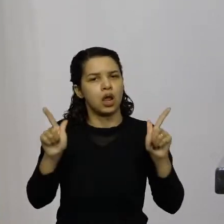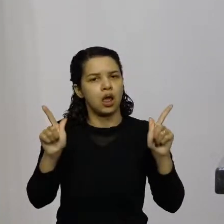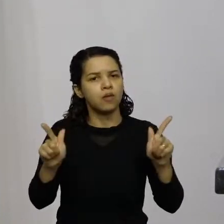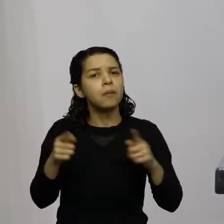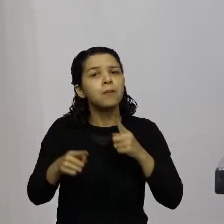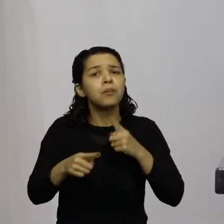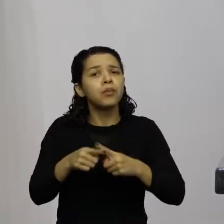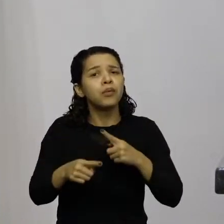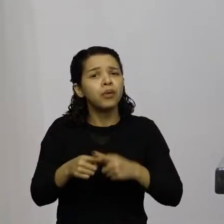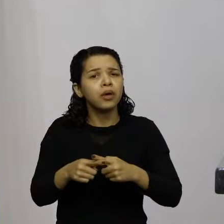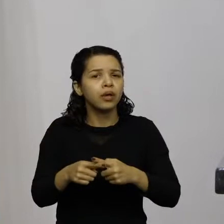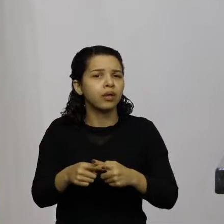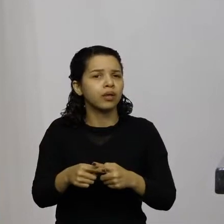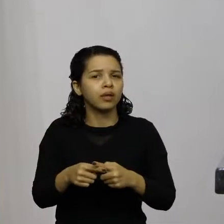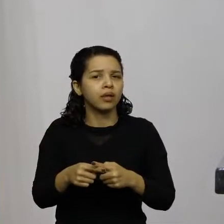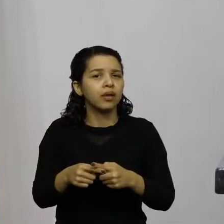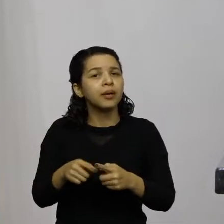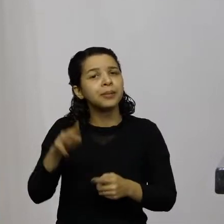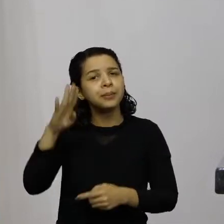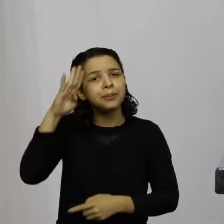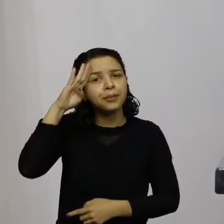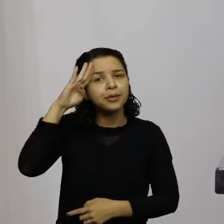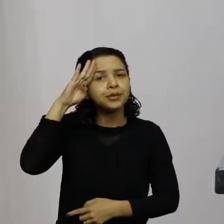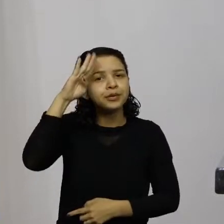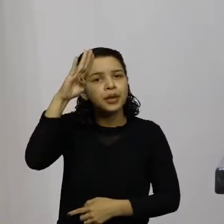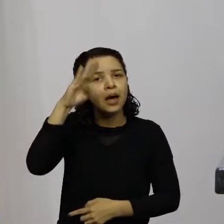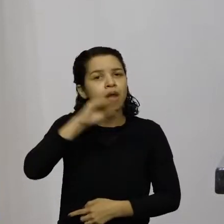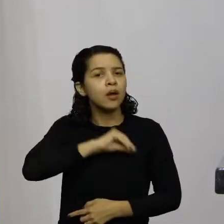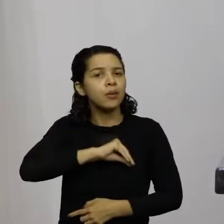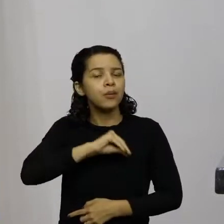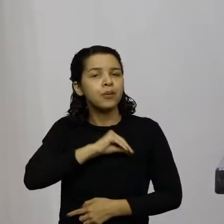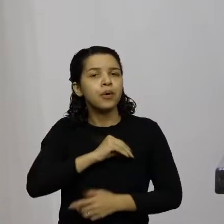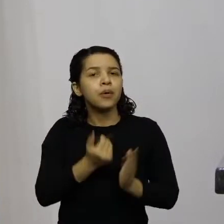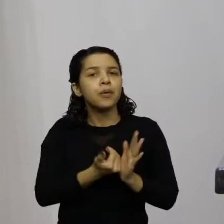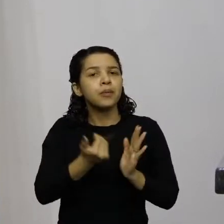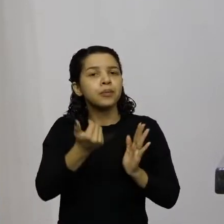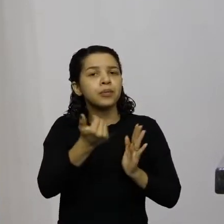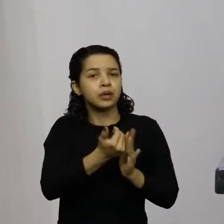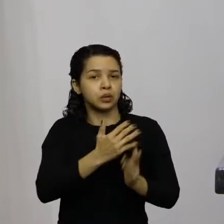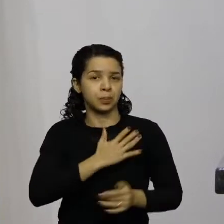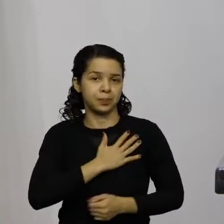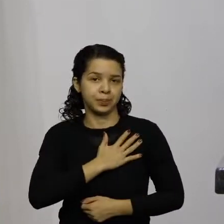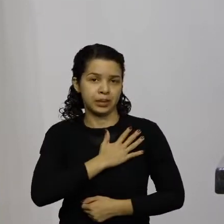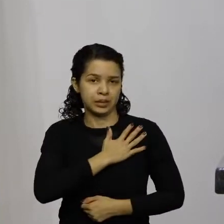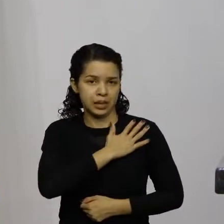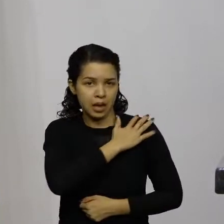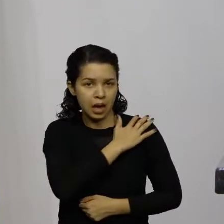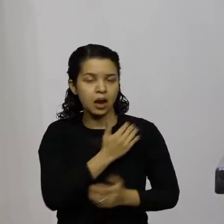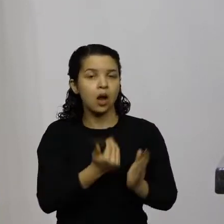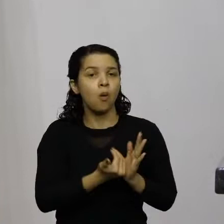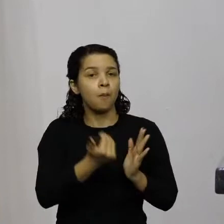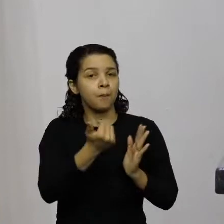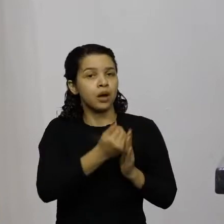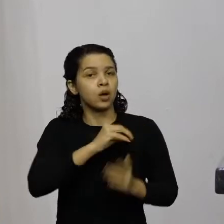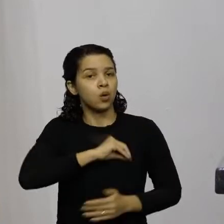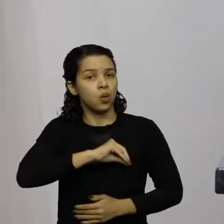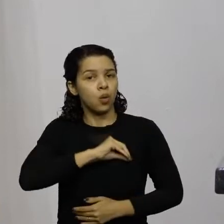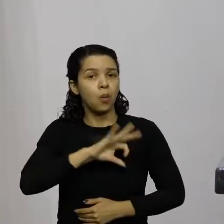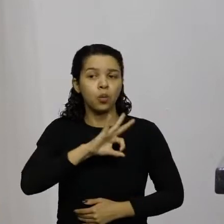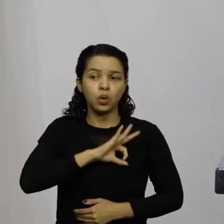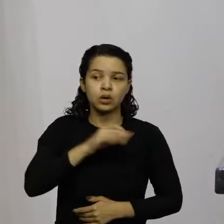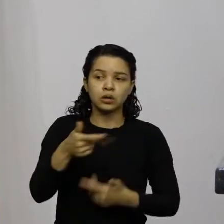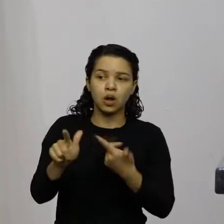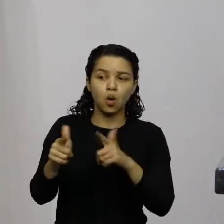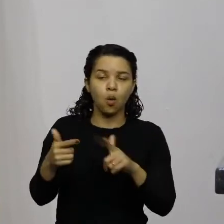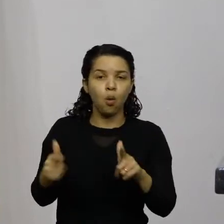porque o Bolsonaro deu aumento para os militares deu aumento para outros policiais e não deu aumento para